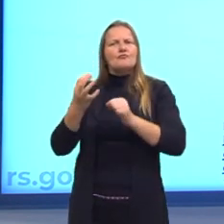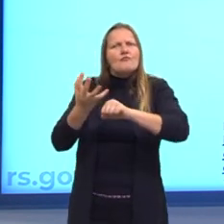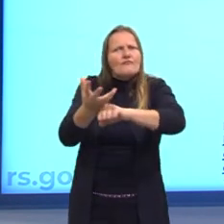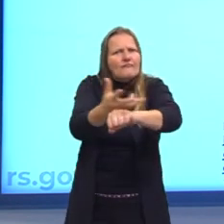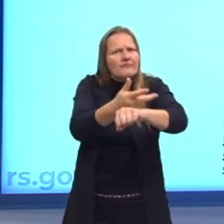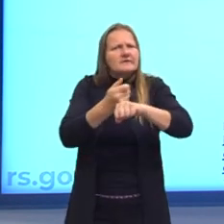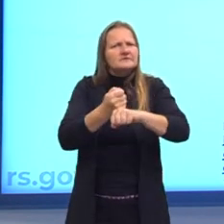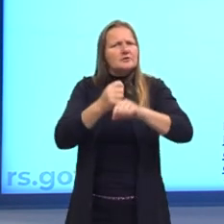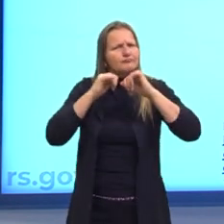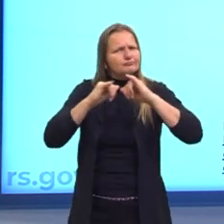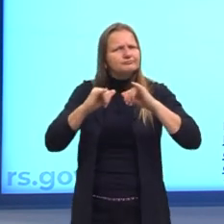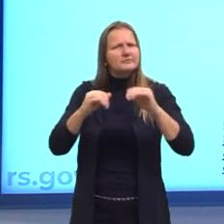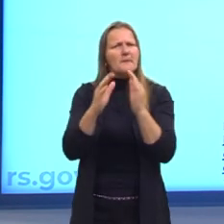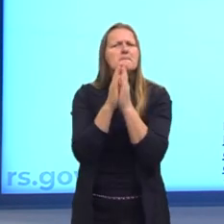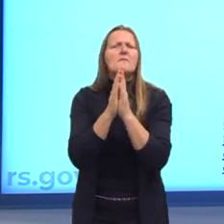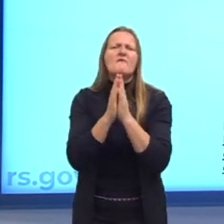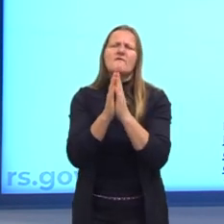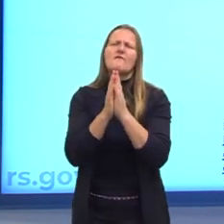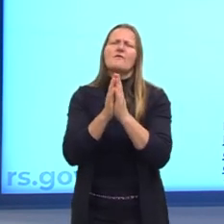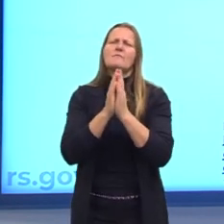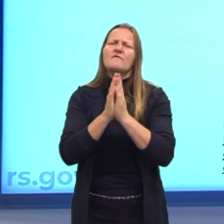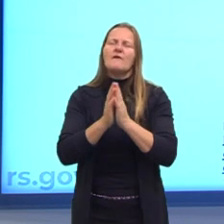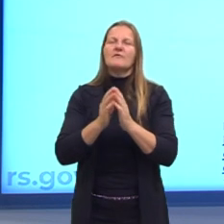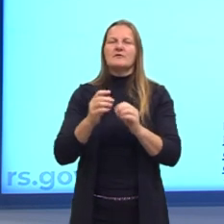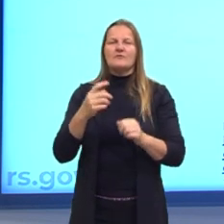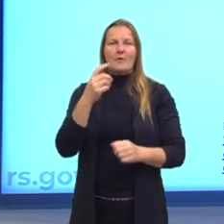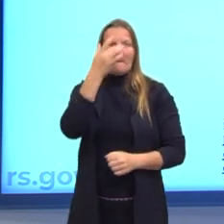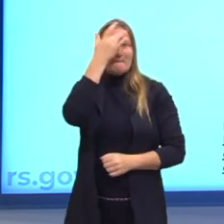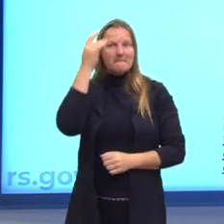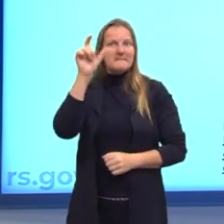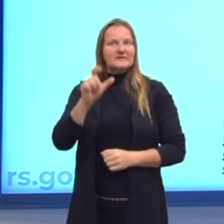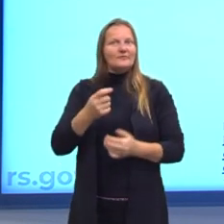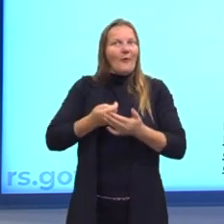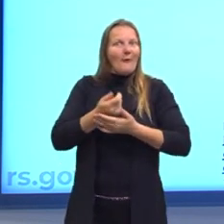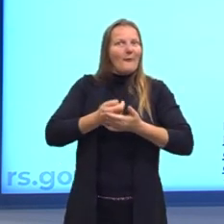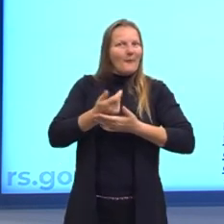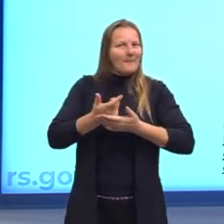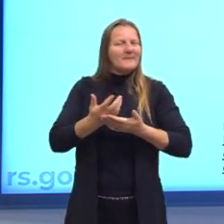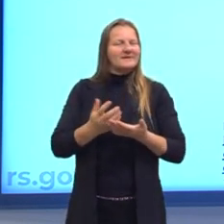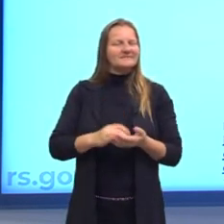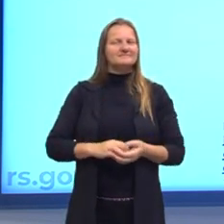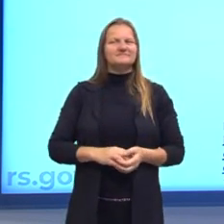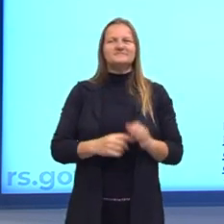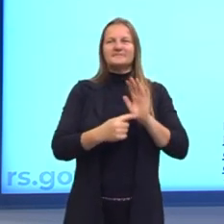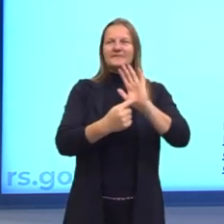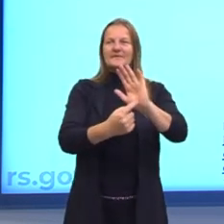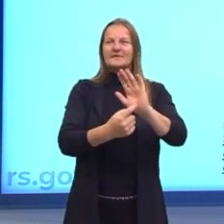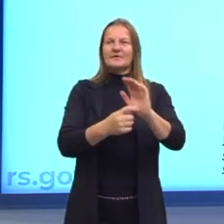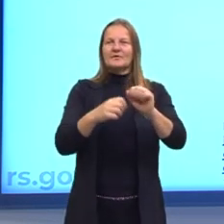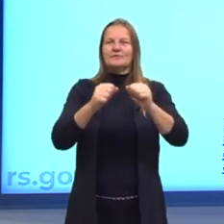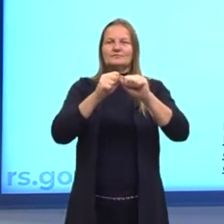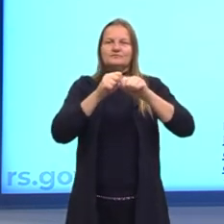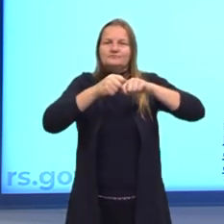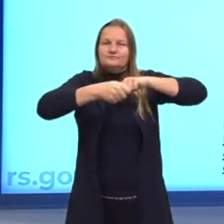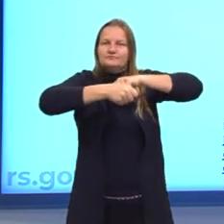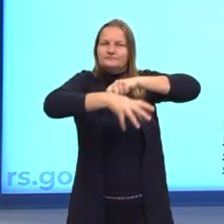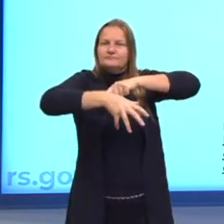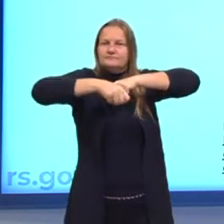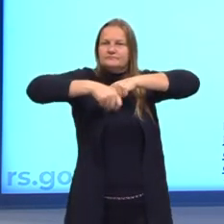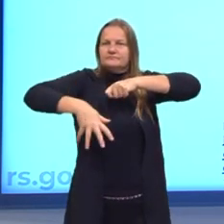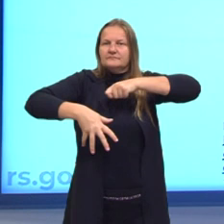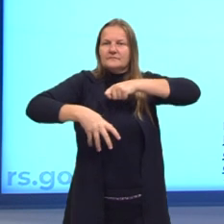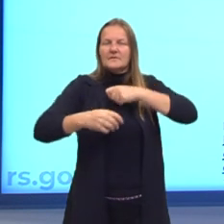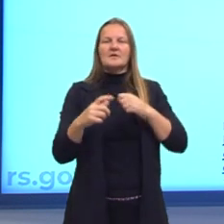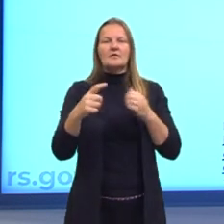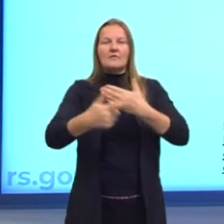mensagem, ou seja, os consumidores. Eu trouxe aqui, né, esse fluxograma com todas as funções da